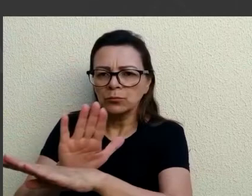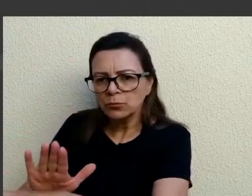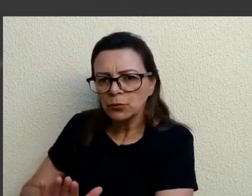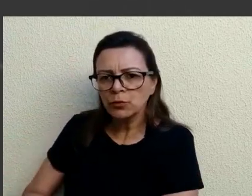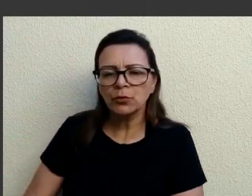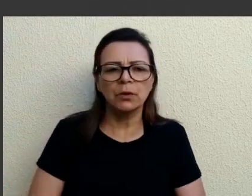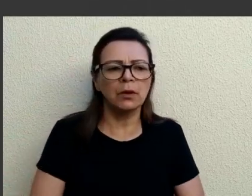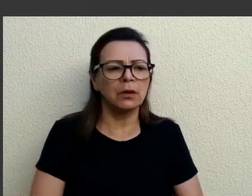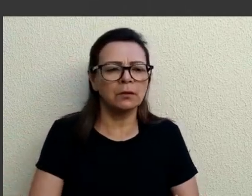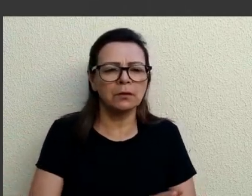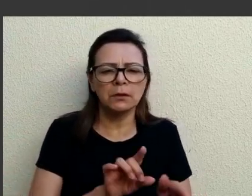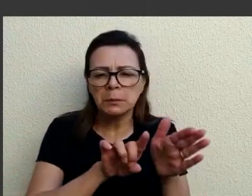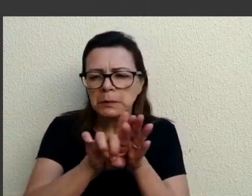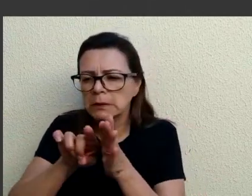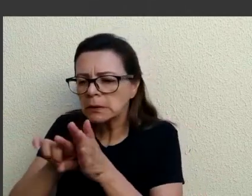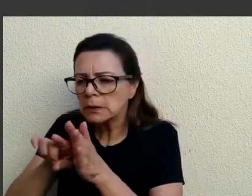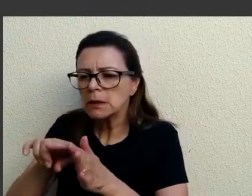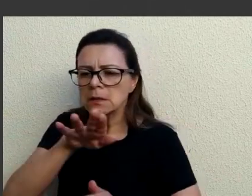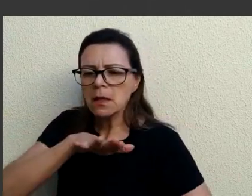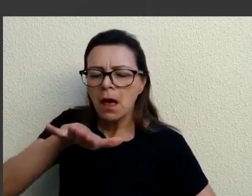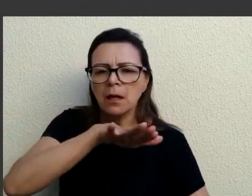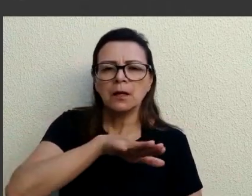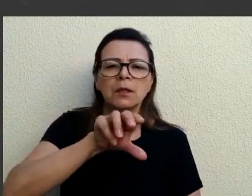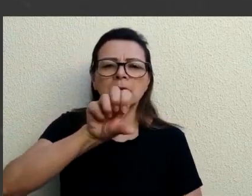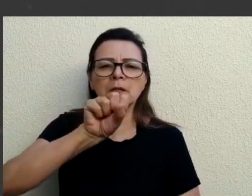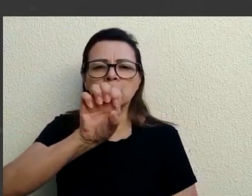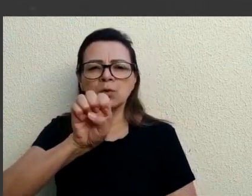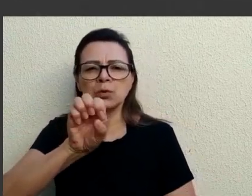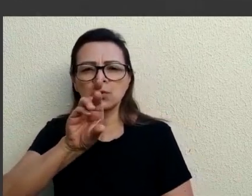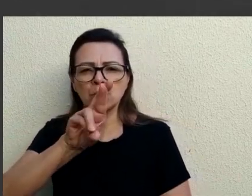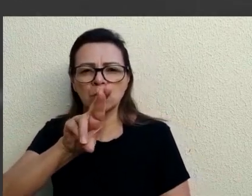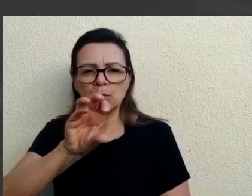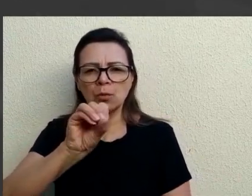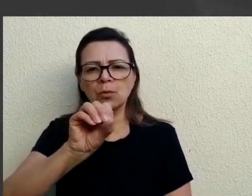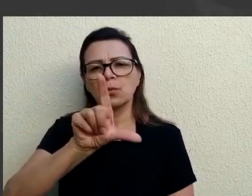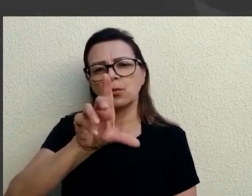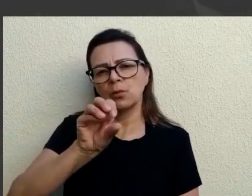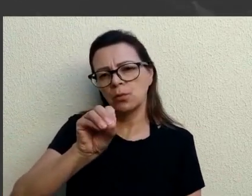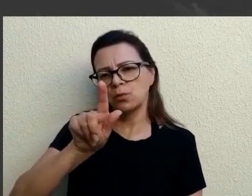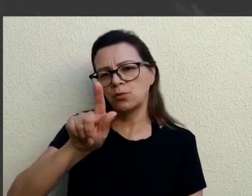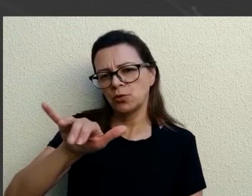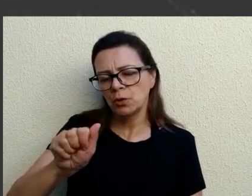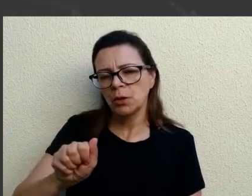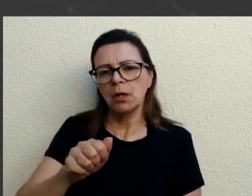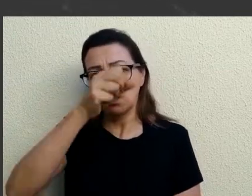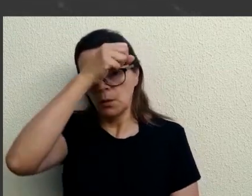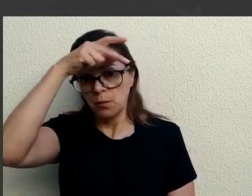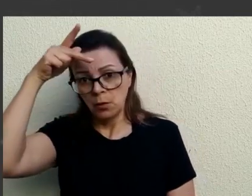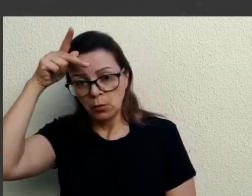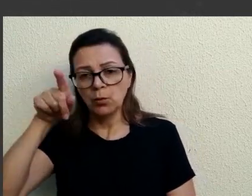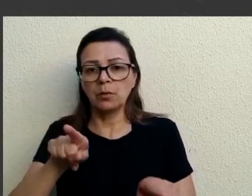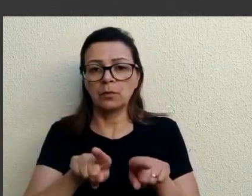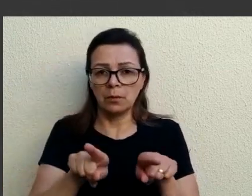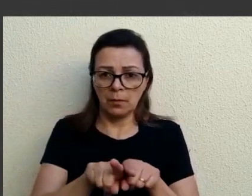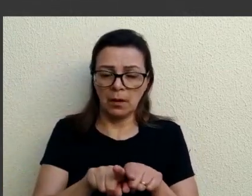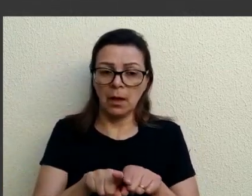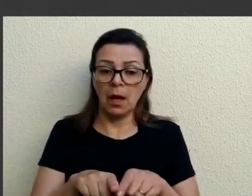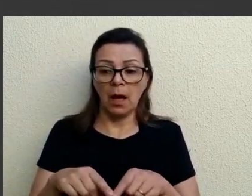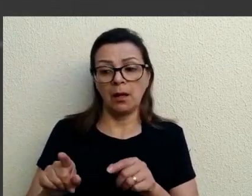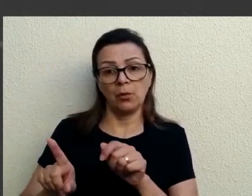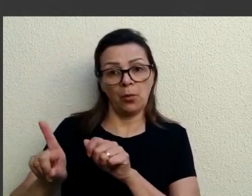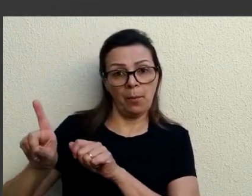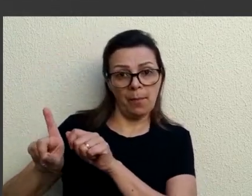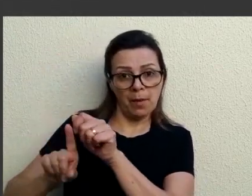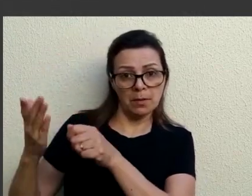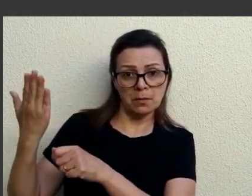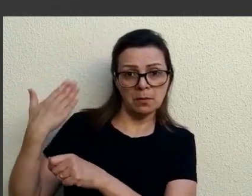e ajudando nos inquéritos sorológicos que a prefeitura está fazendo. Então, a gente conseguiu desenvolver ao longo